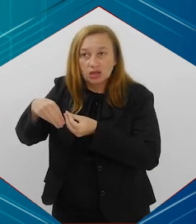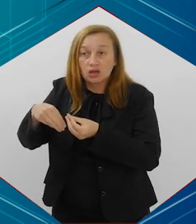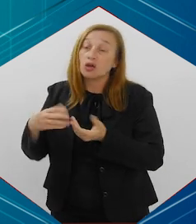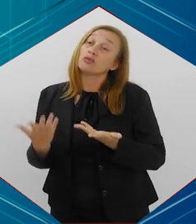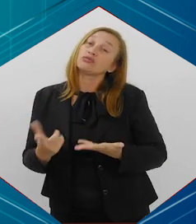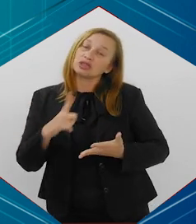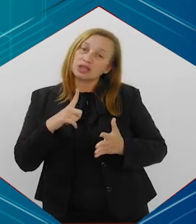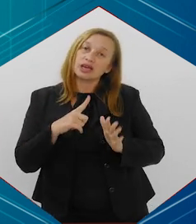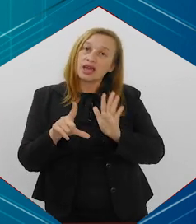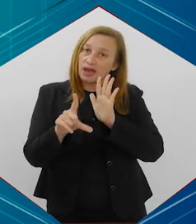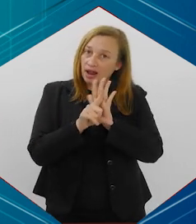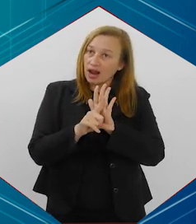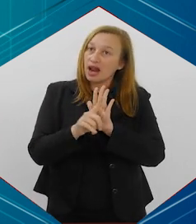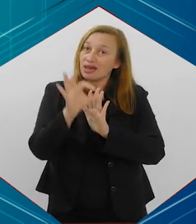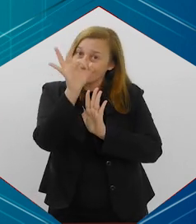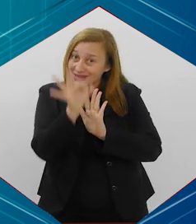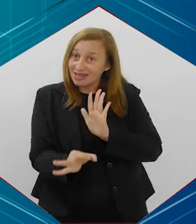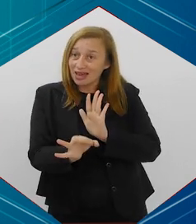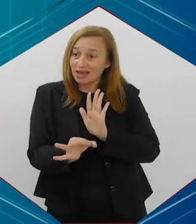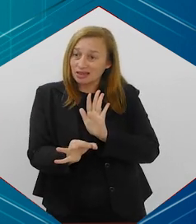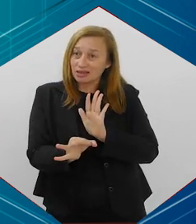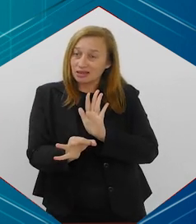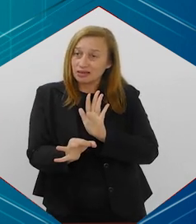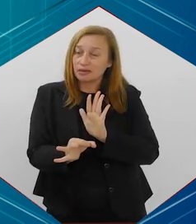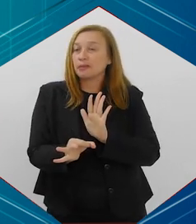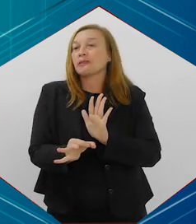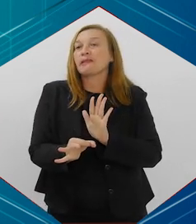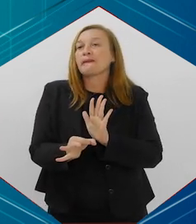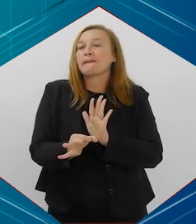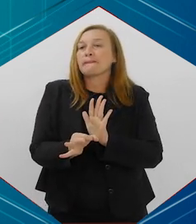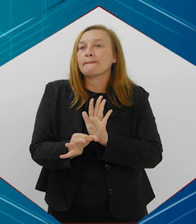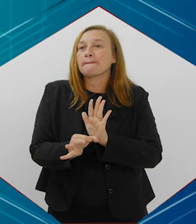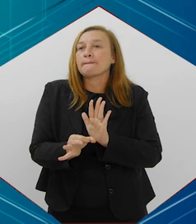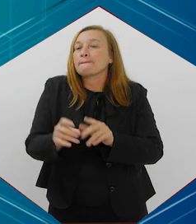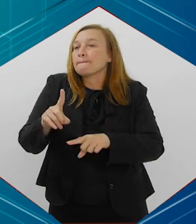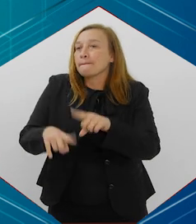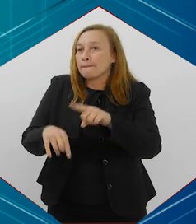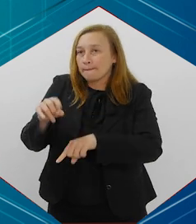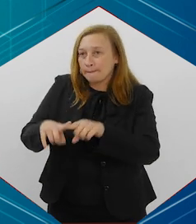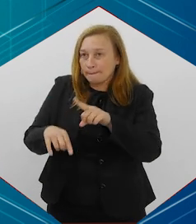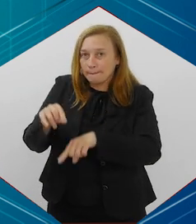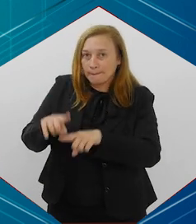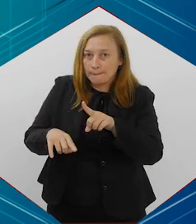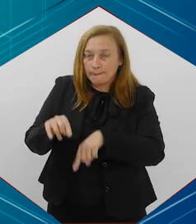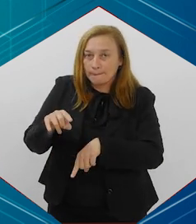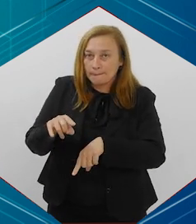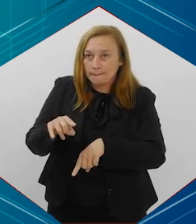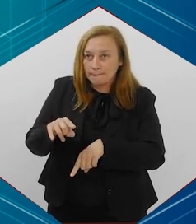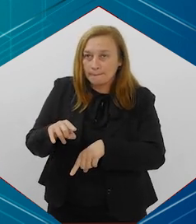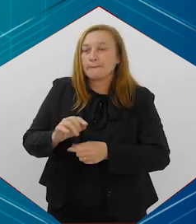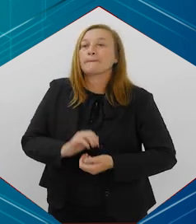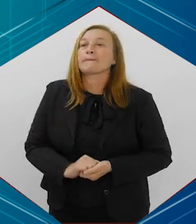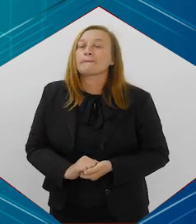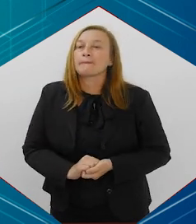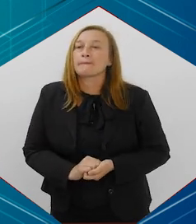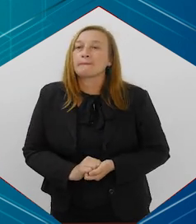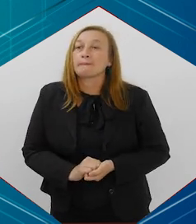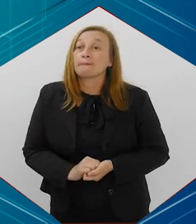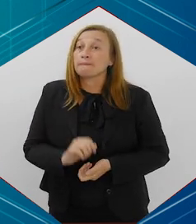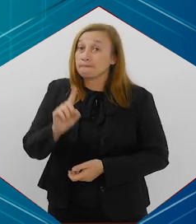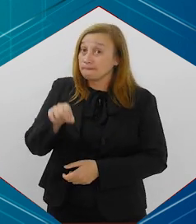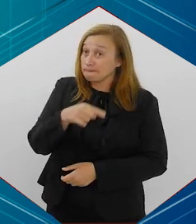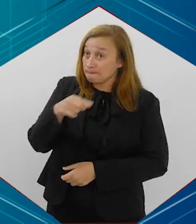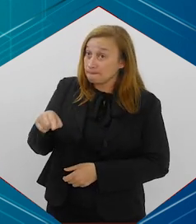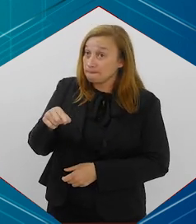Quando a gente tem uma regulamentação, claro, apesar de ser um produto deletério, que talvez tenha que ser